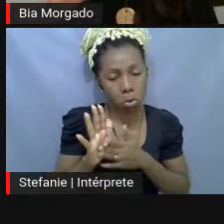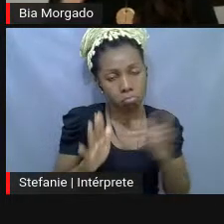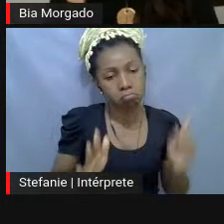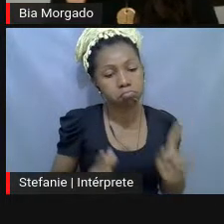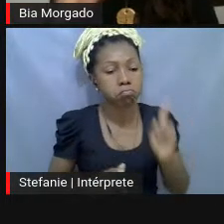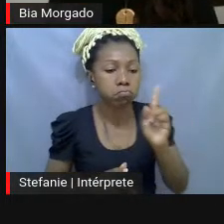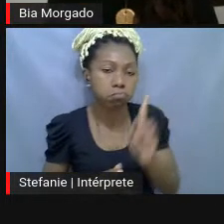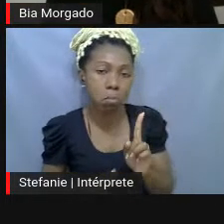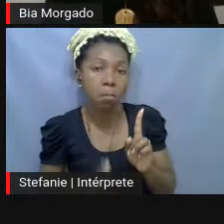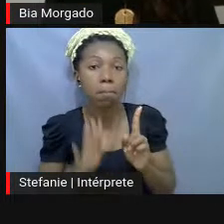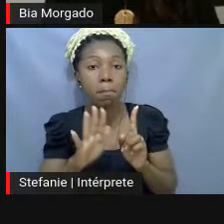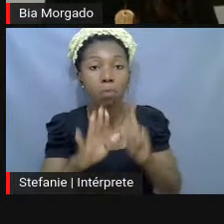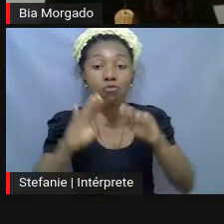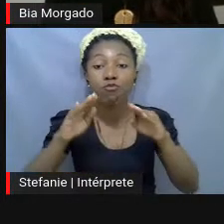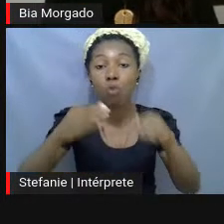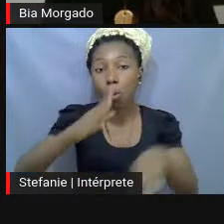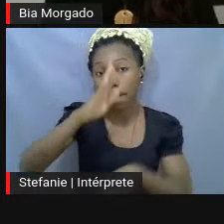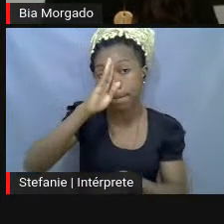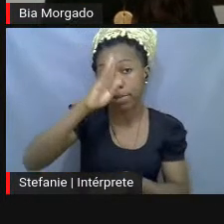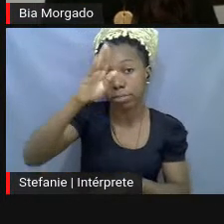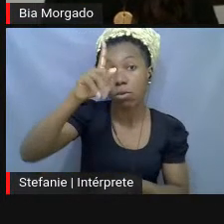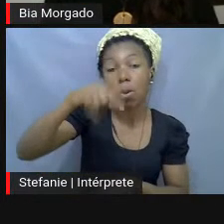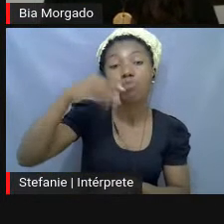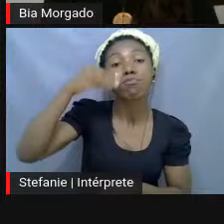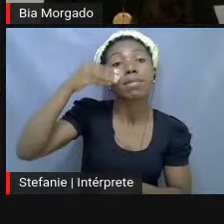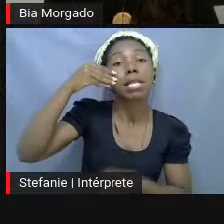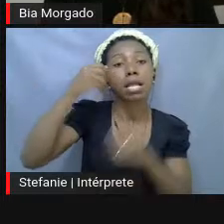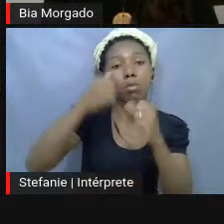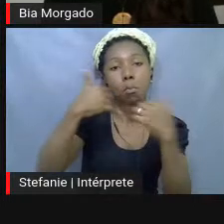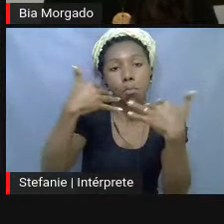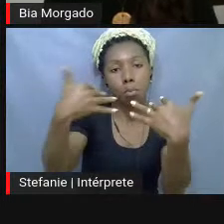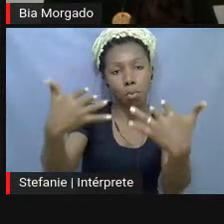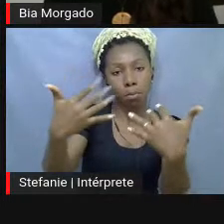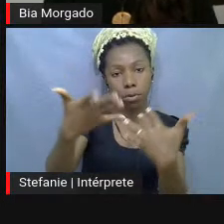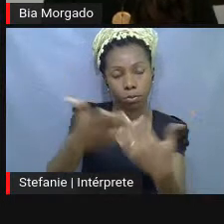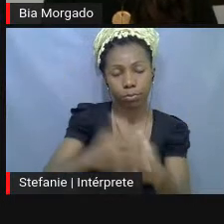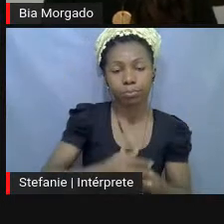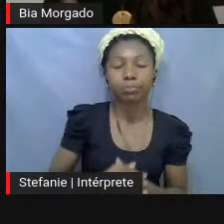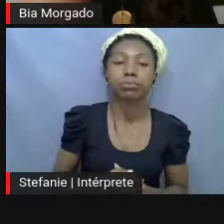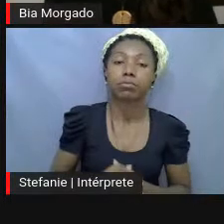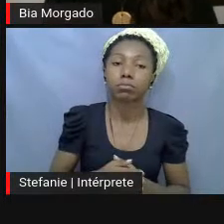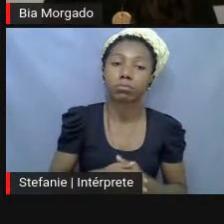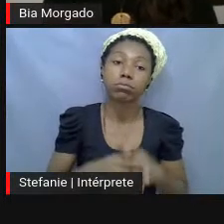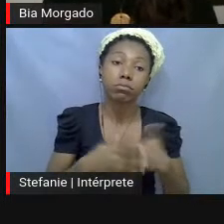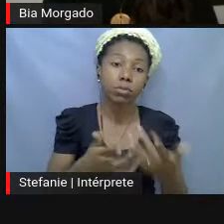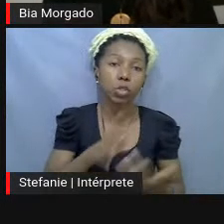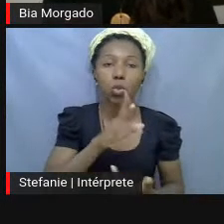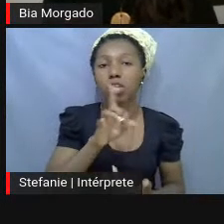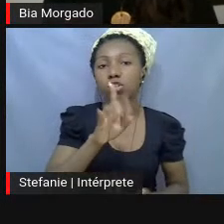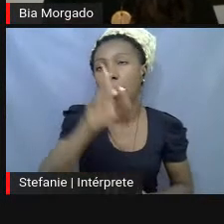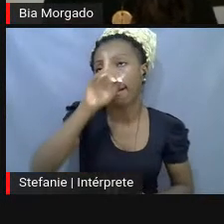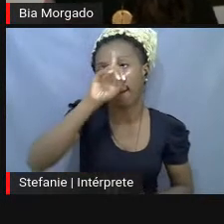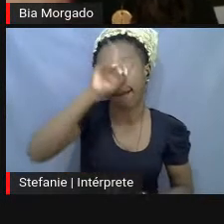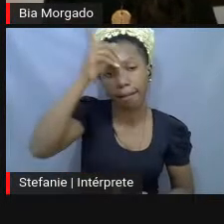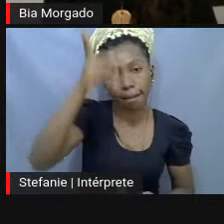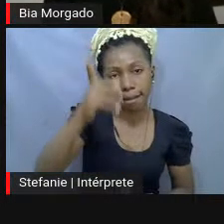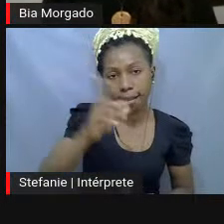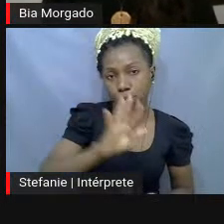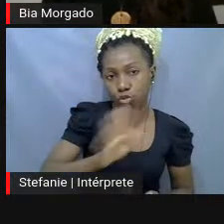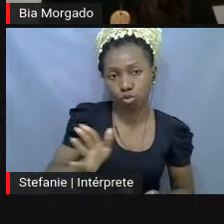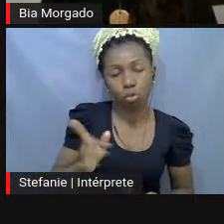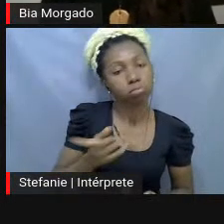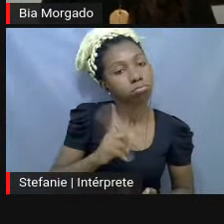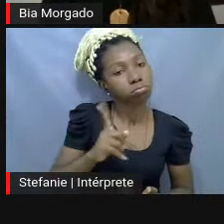o foco passa a ser na experiência do público. Aí ele fala que não é só criar simplesmente, mas comunicar